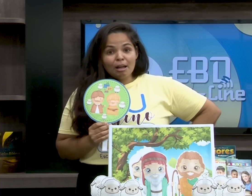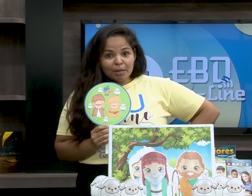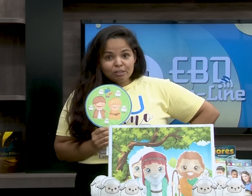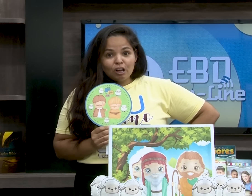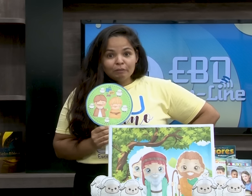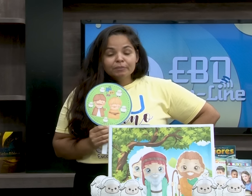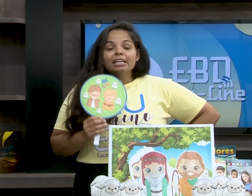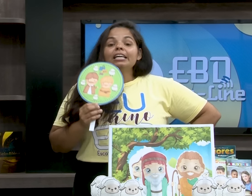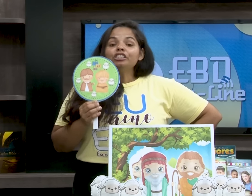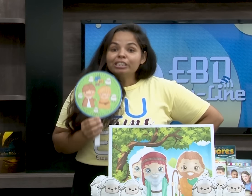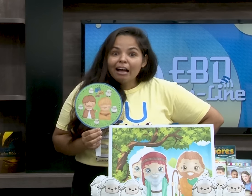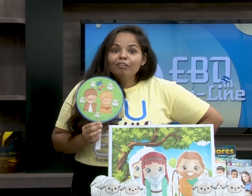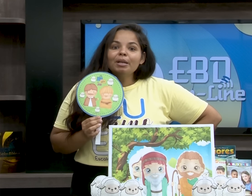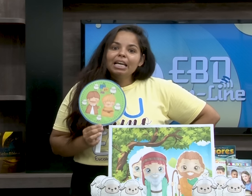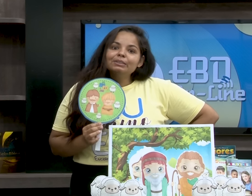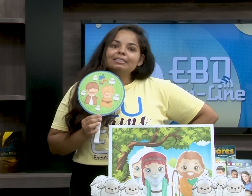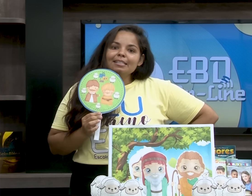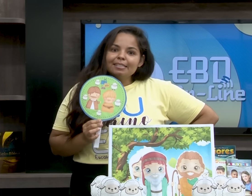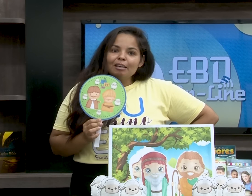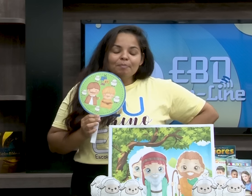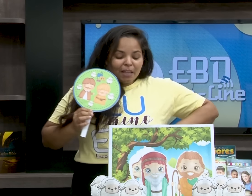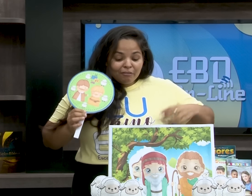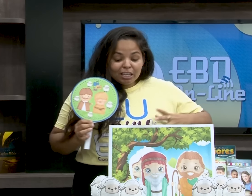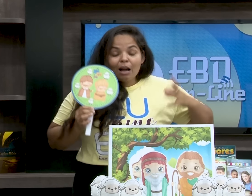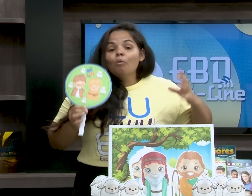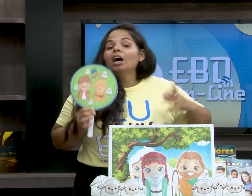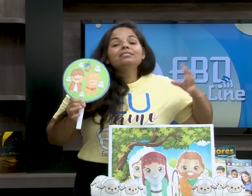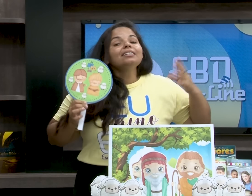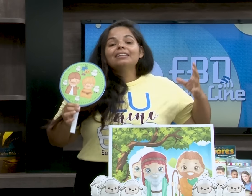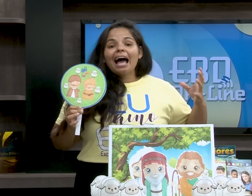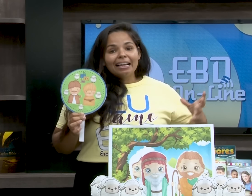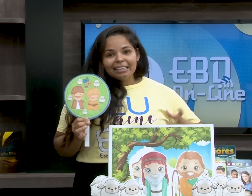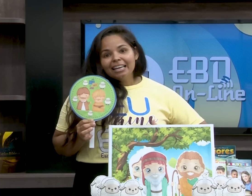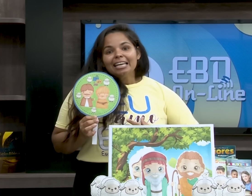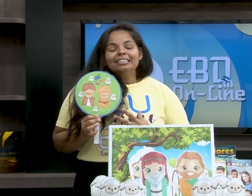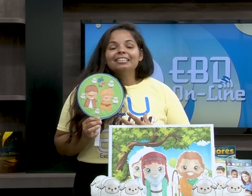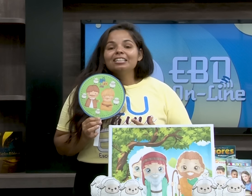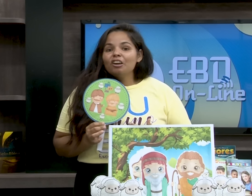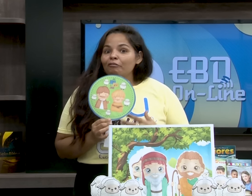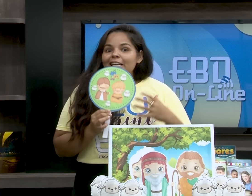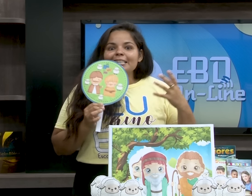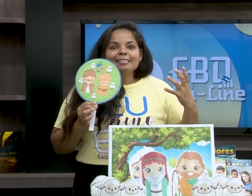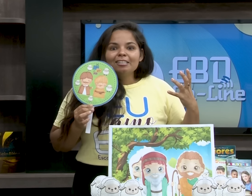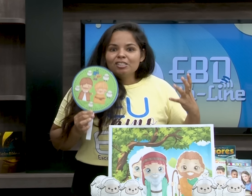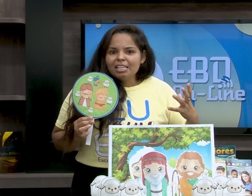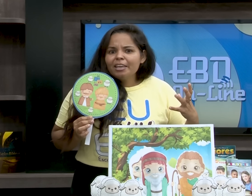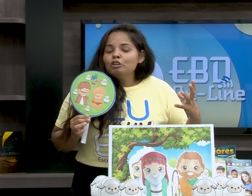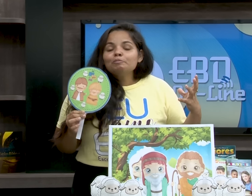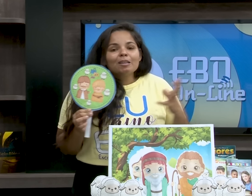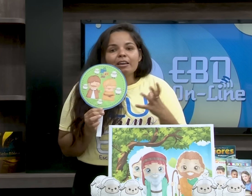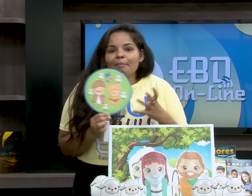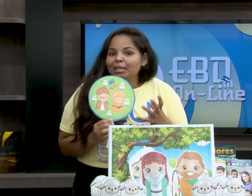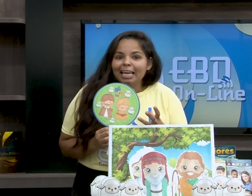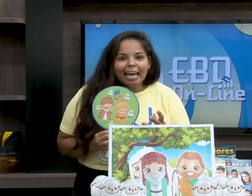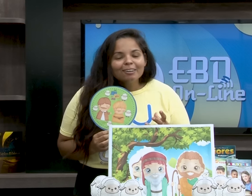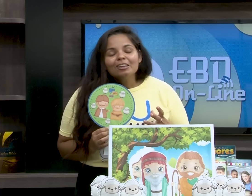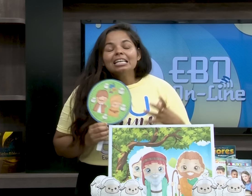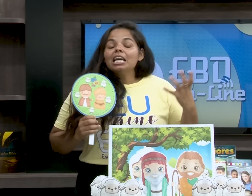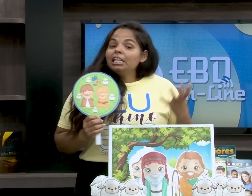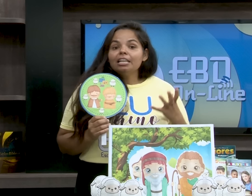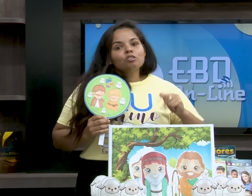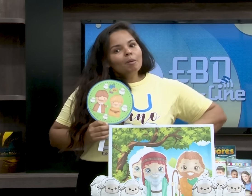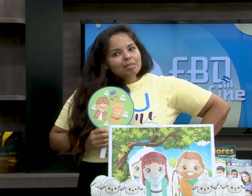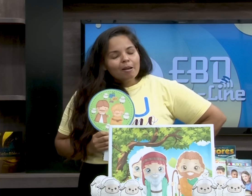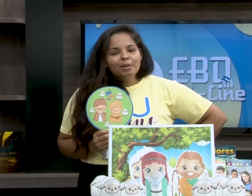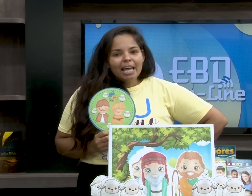Já pensou? Estavam brigando entre si devido à quantidade de ovelhinhas que tinha e o espaço era pequeno.